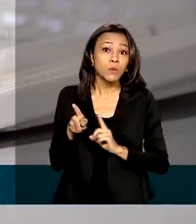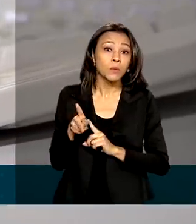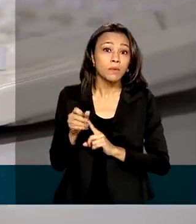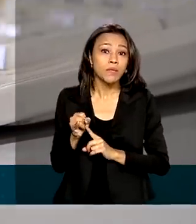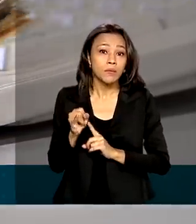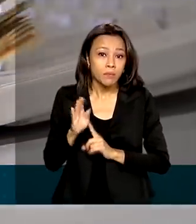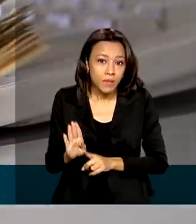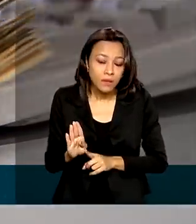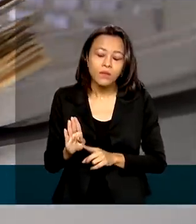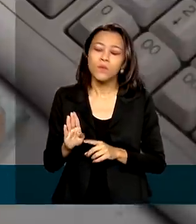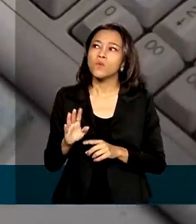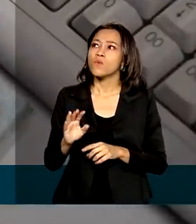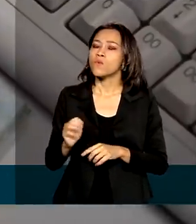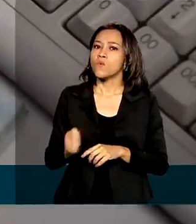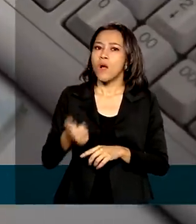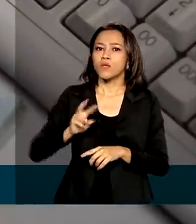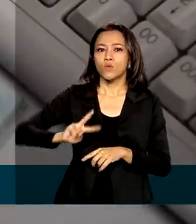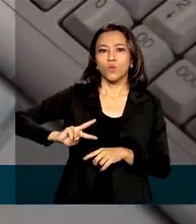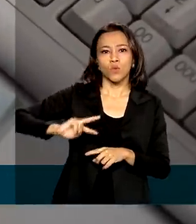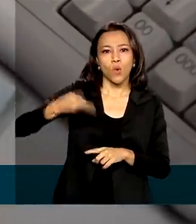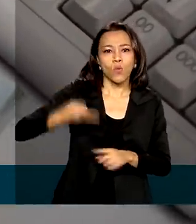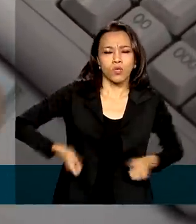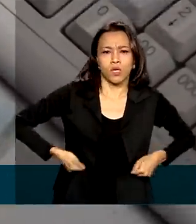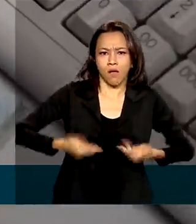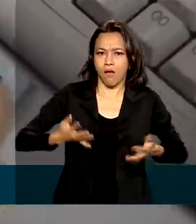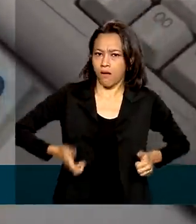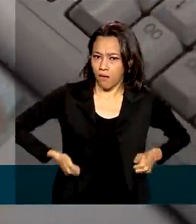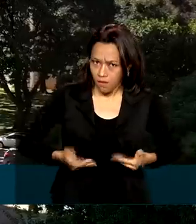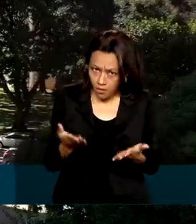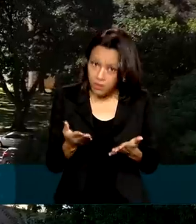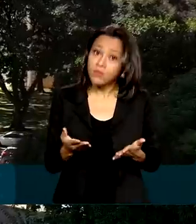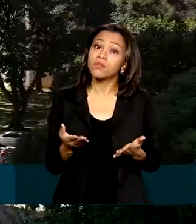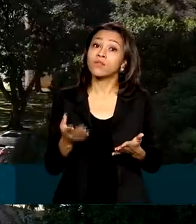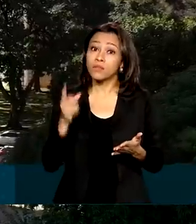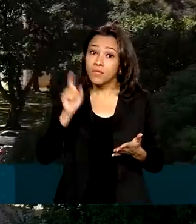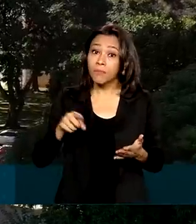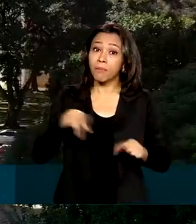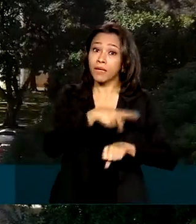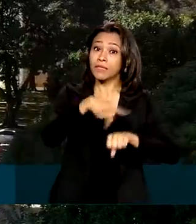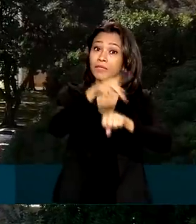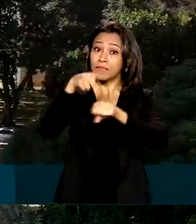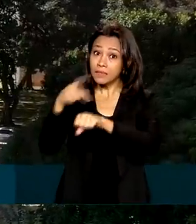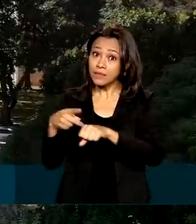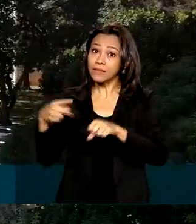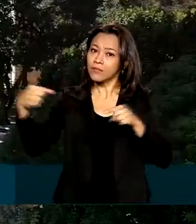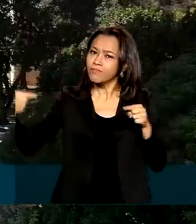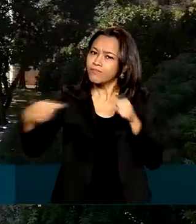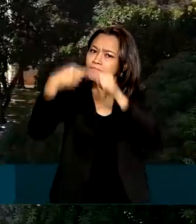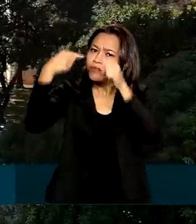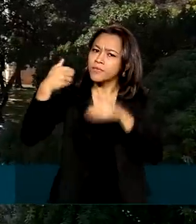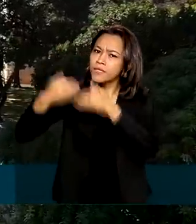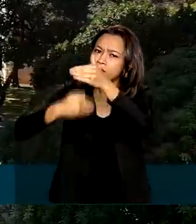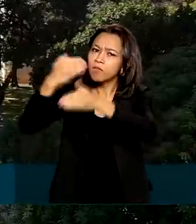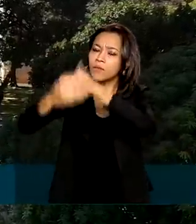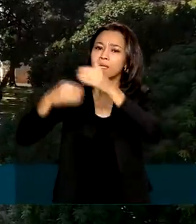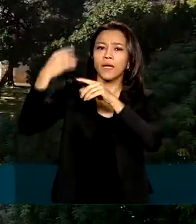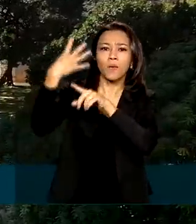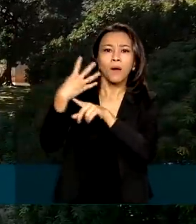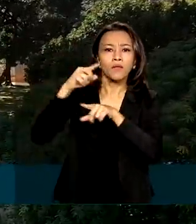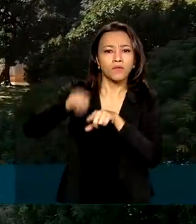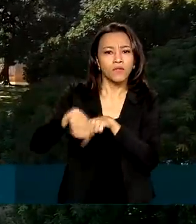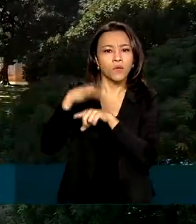índice que é quase o dobro da média de gastos estimada para países em desenvolvimento, que é de 4